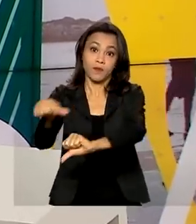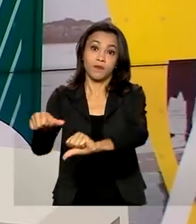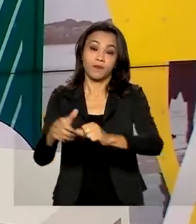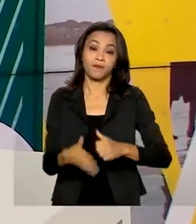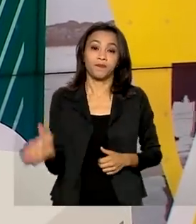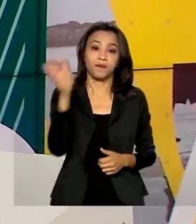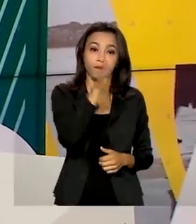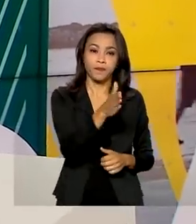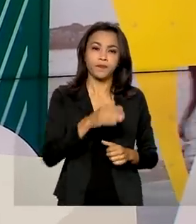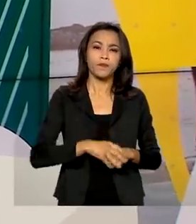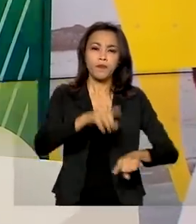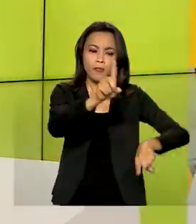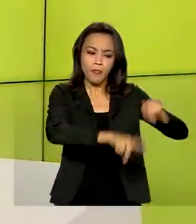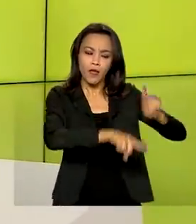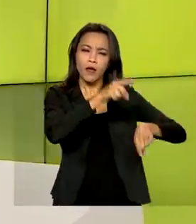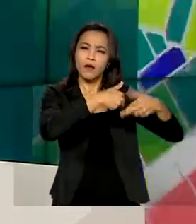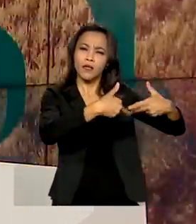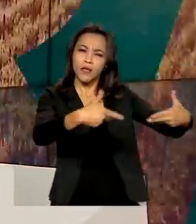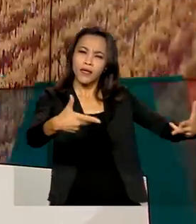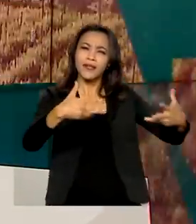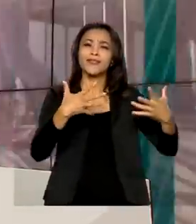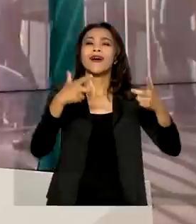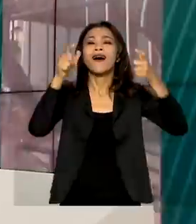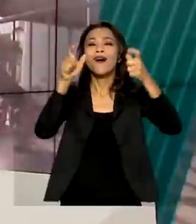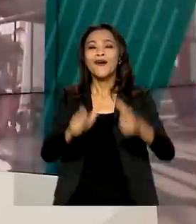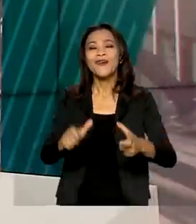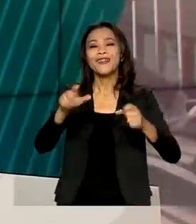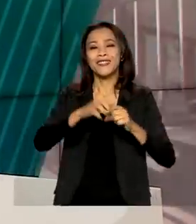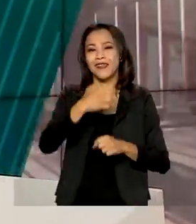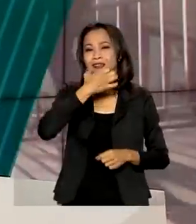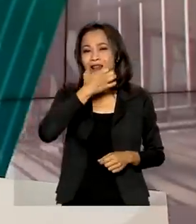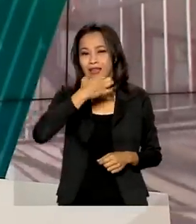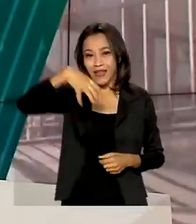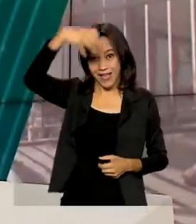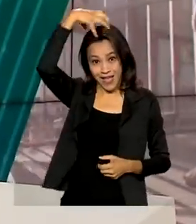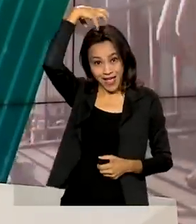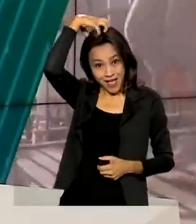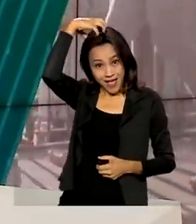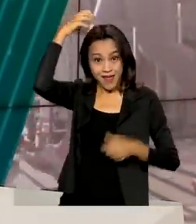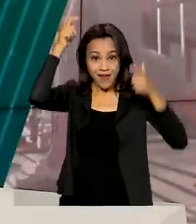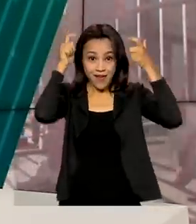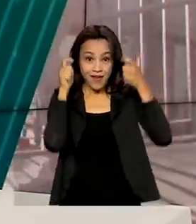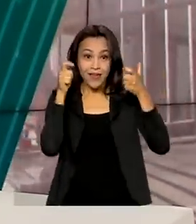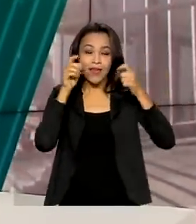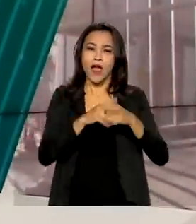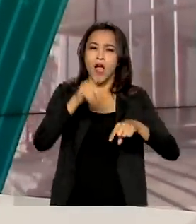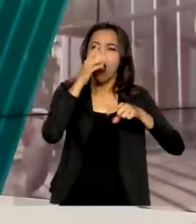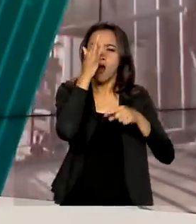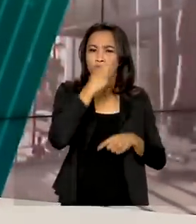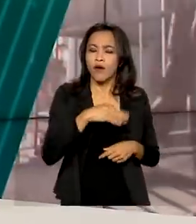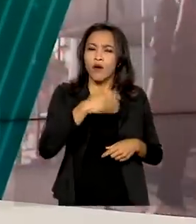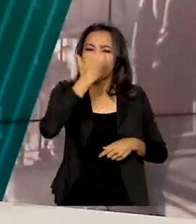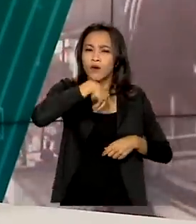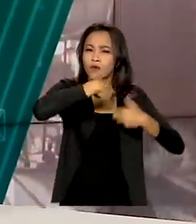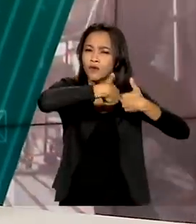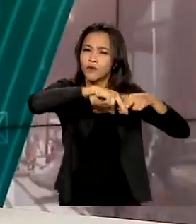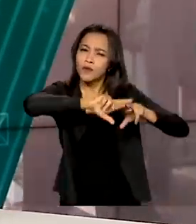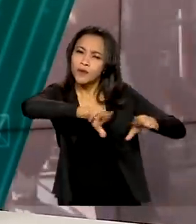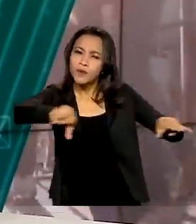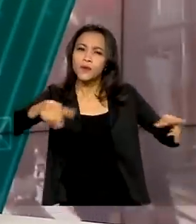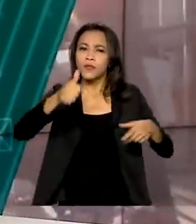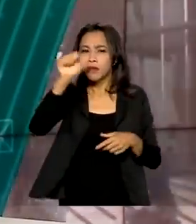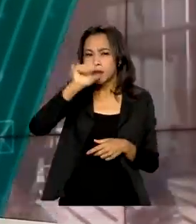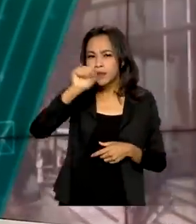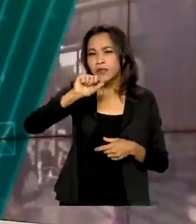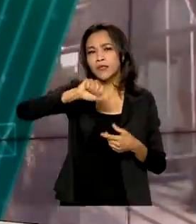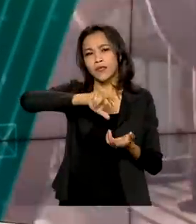Produtos brasileiros na terra da rainha. Frutas, bebidas, móveis, calçados. O evento Casa Brasil Londres,